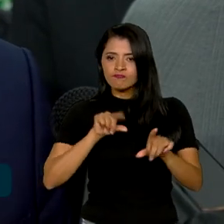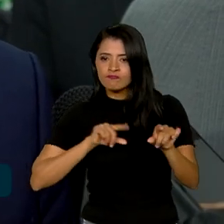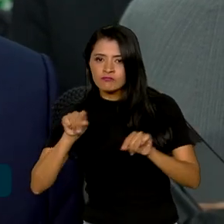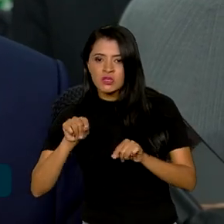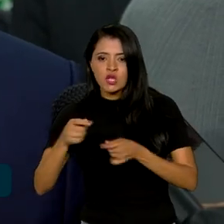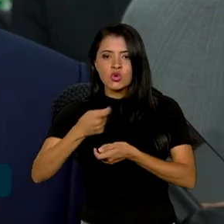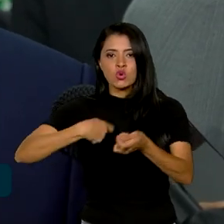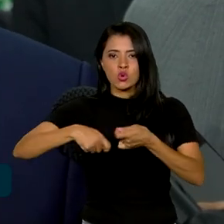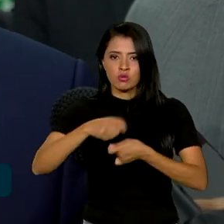econômica muito forte.